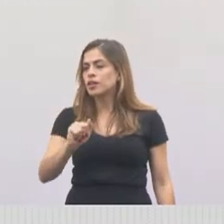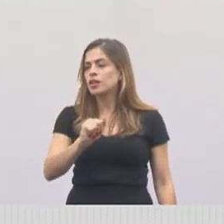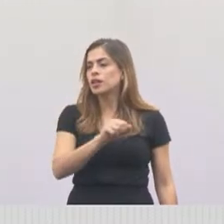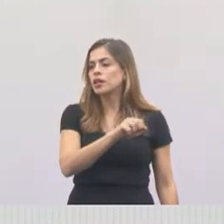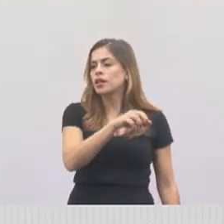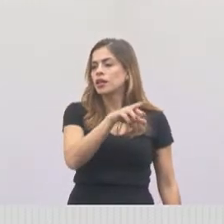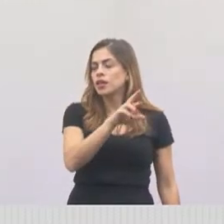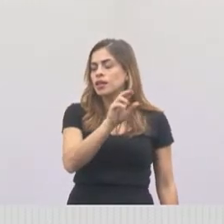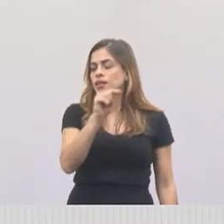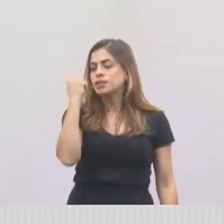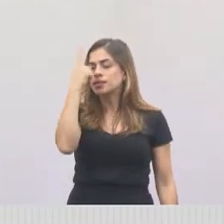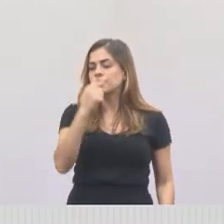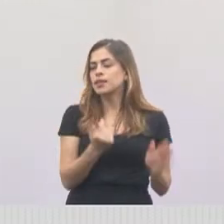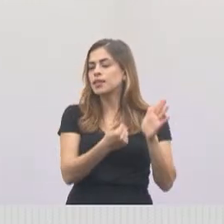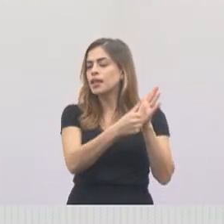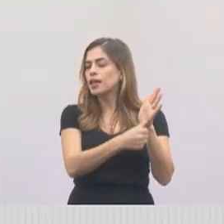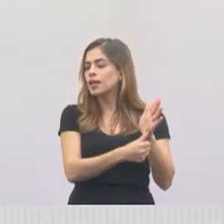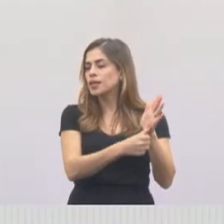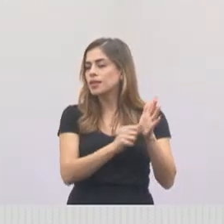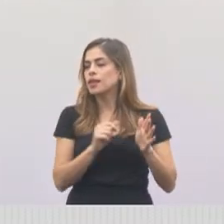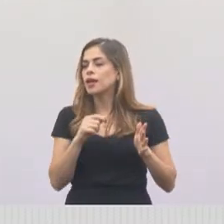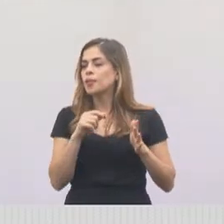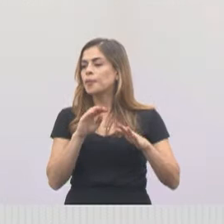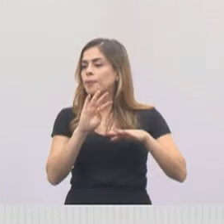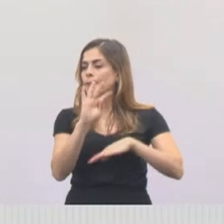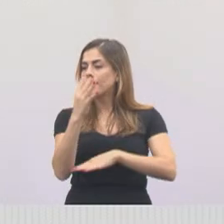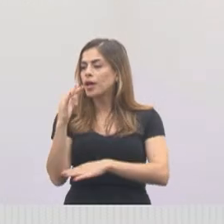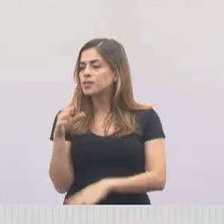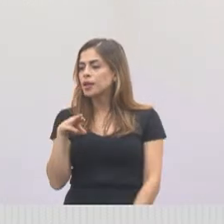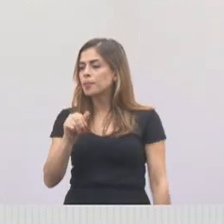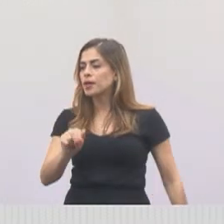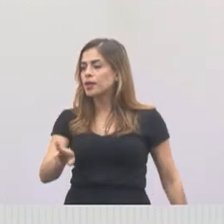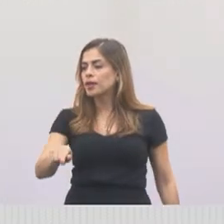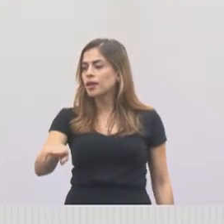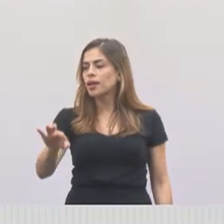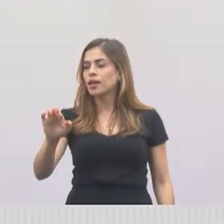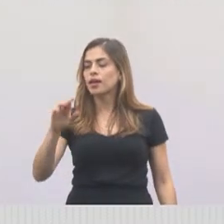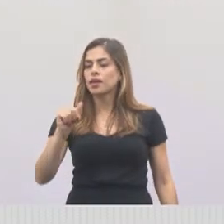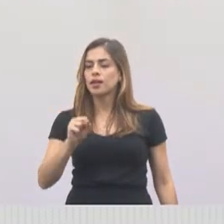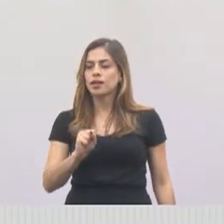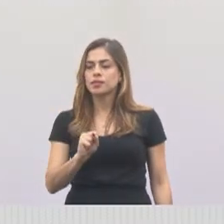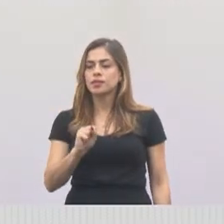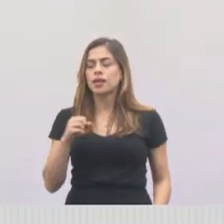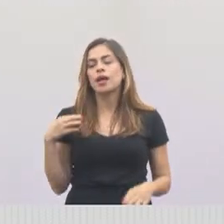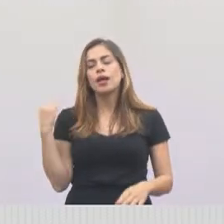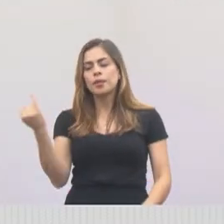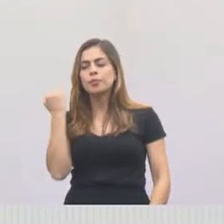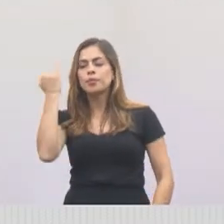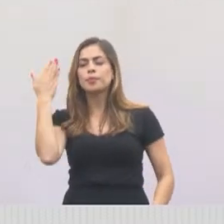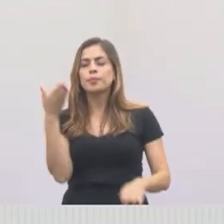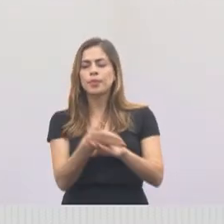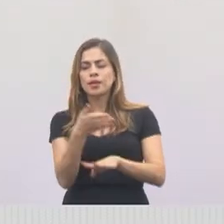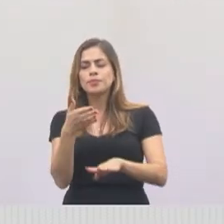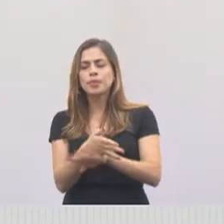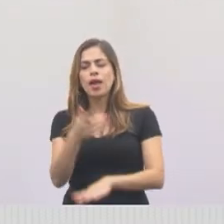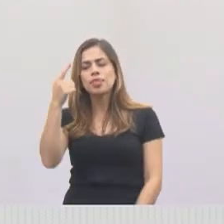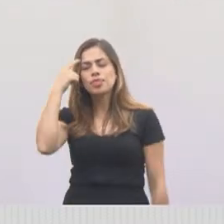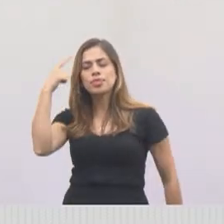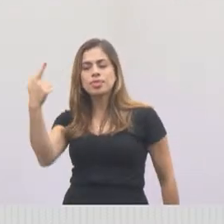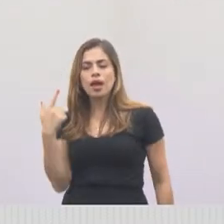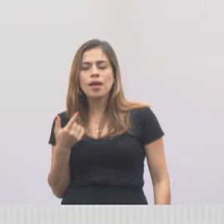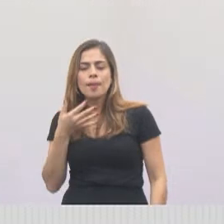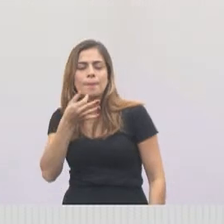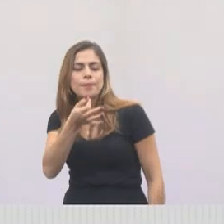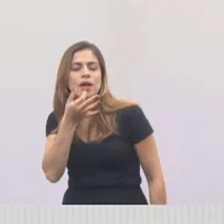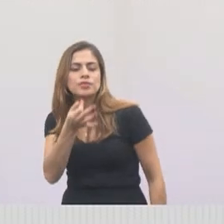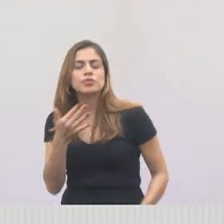Bosque das Mangueiras, participe, é muito importante a sua participação, dê suas ideias, suas